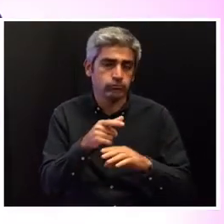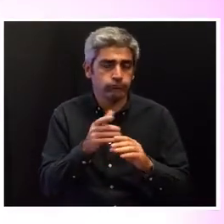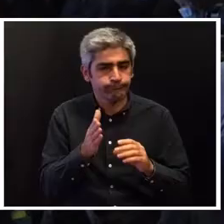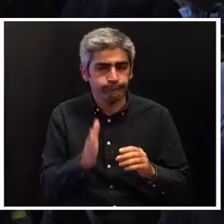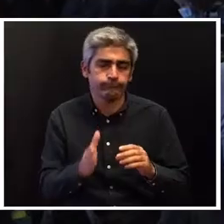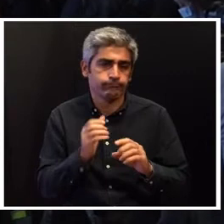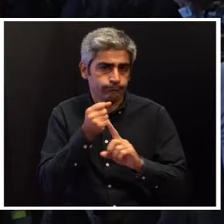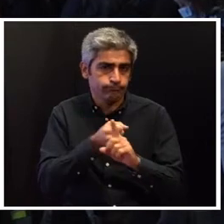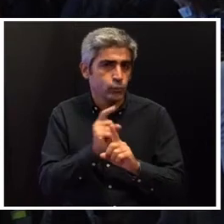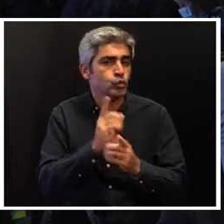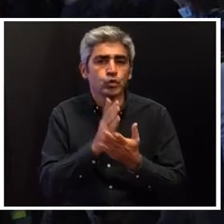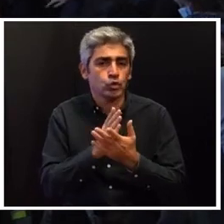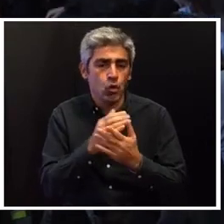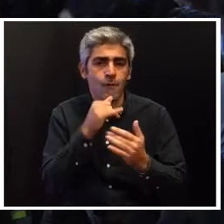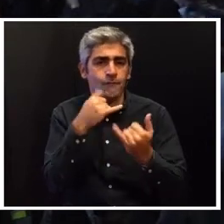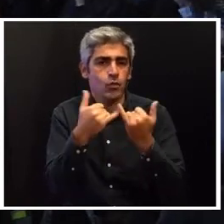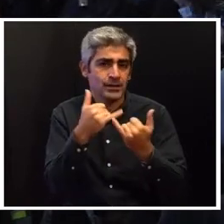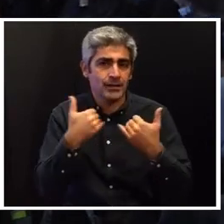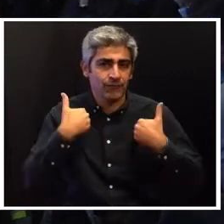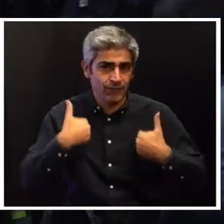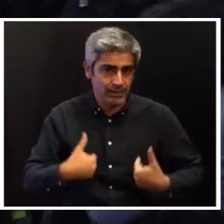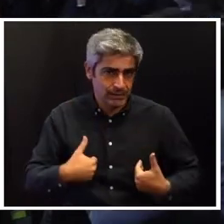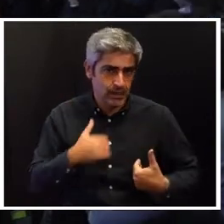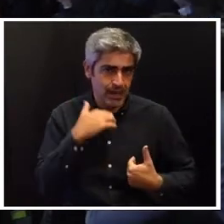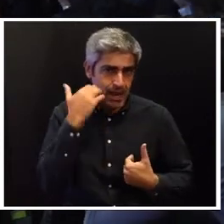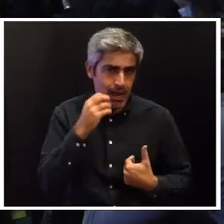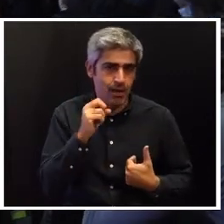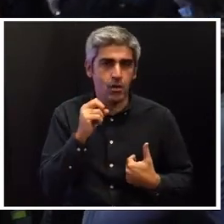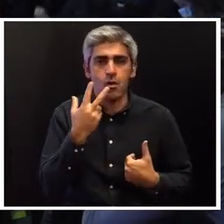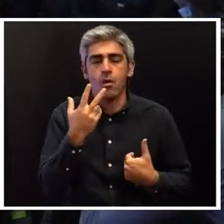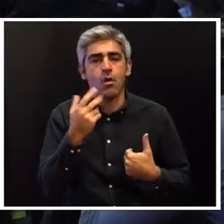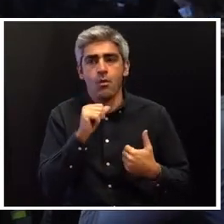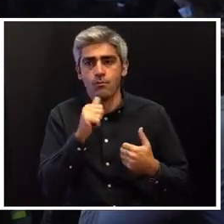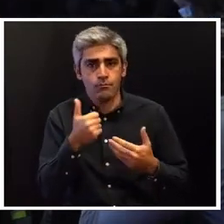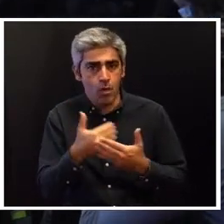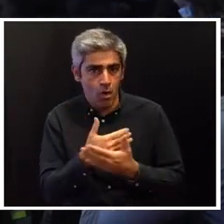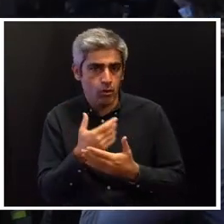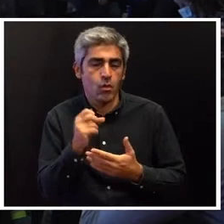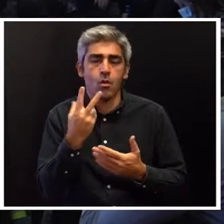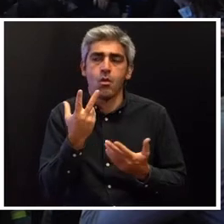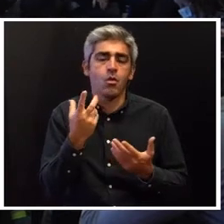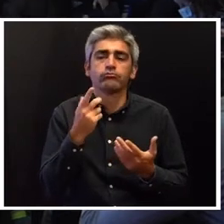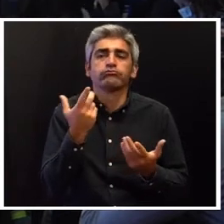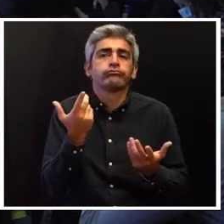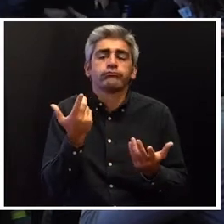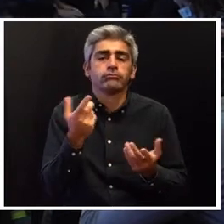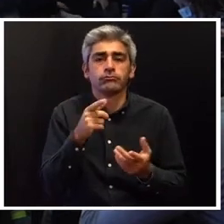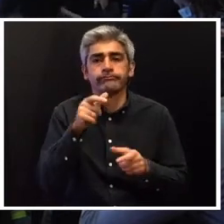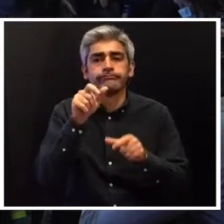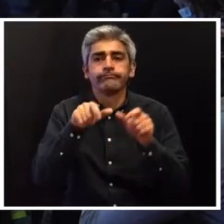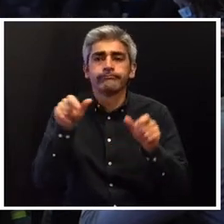envolve violência física grave ou a morte, mas também no enfrentamento das